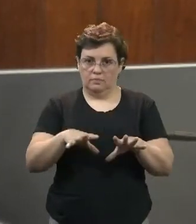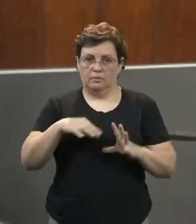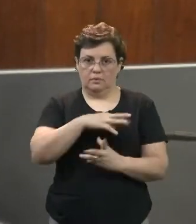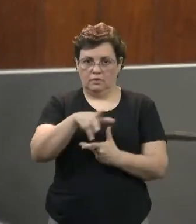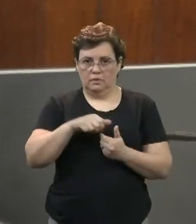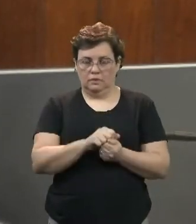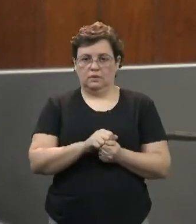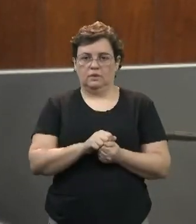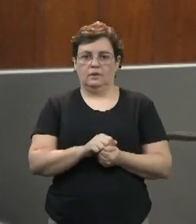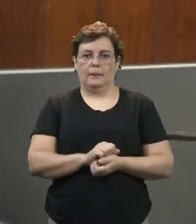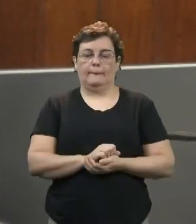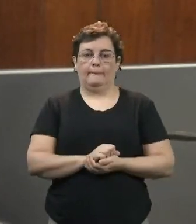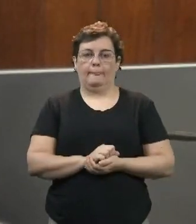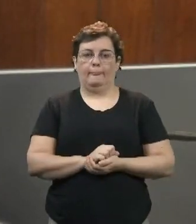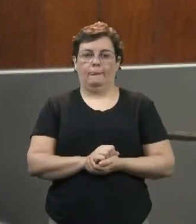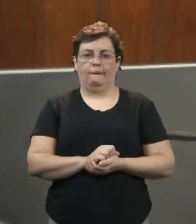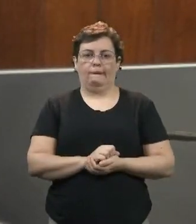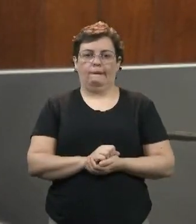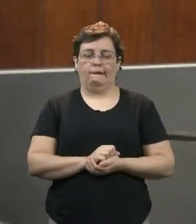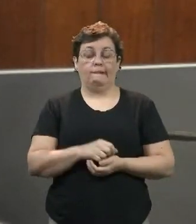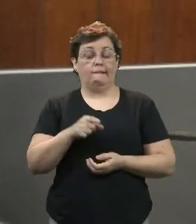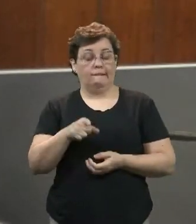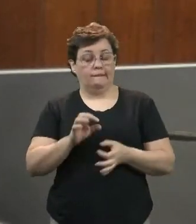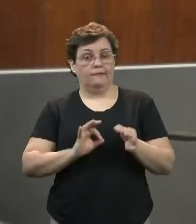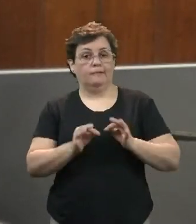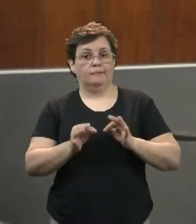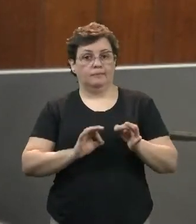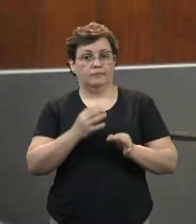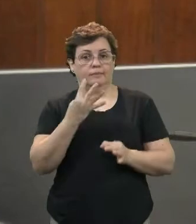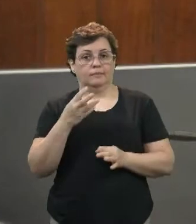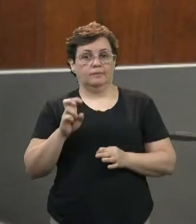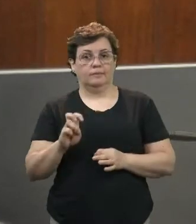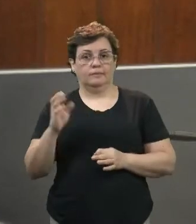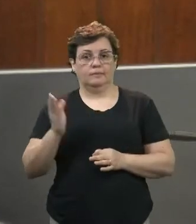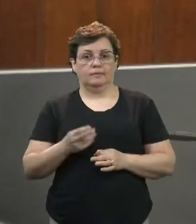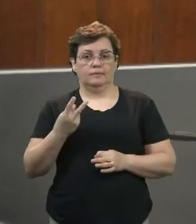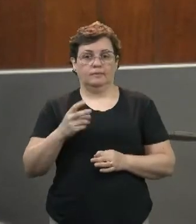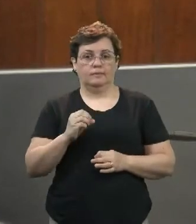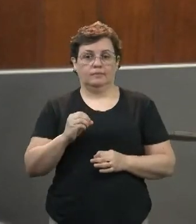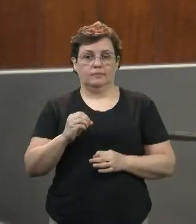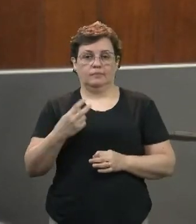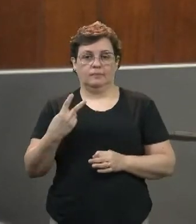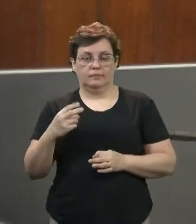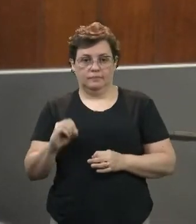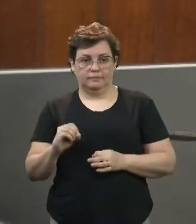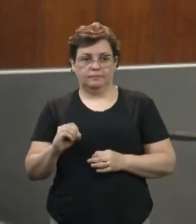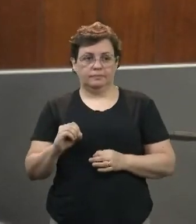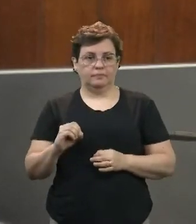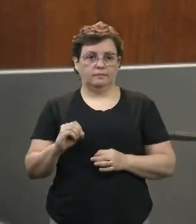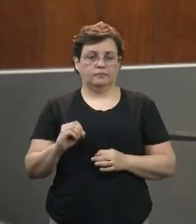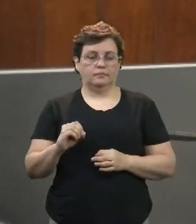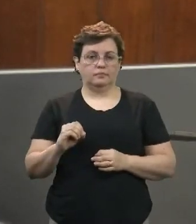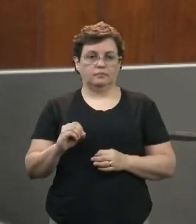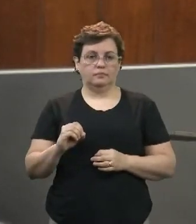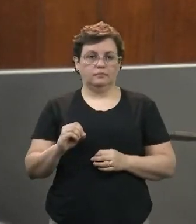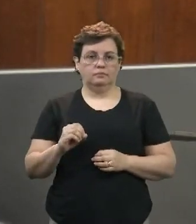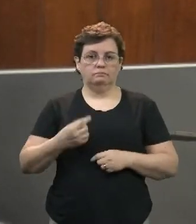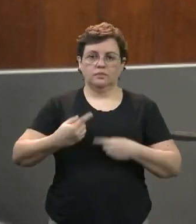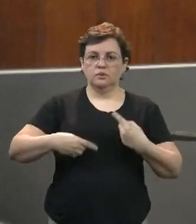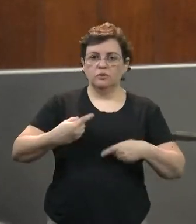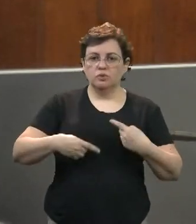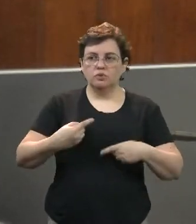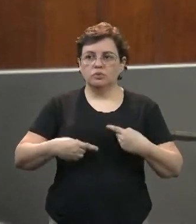O projeto fatídico, o projeto 45 de 2020, estava em sessão ordinária,